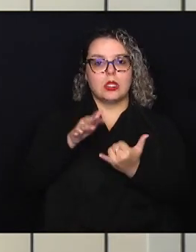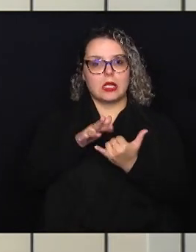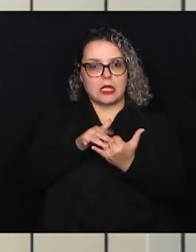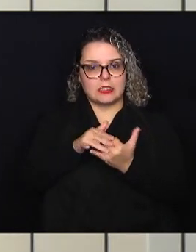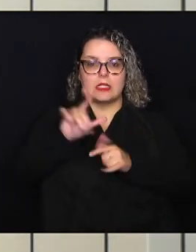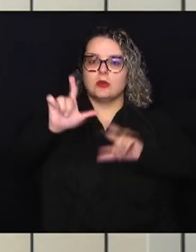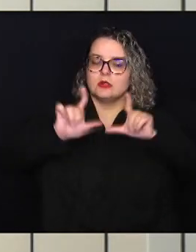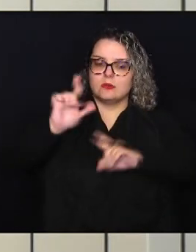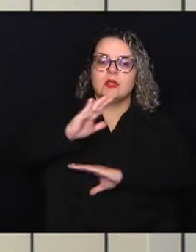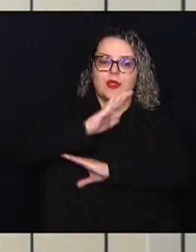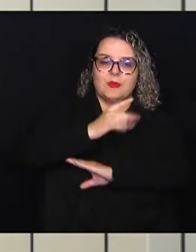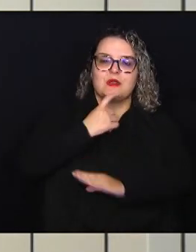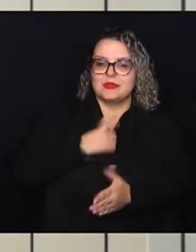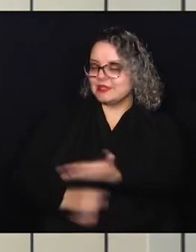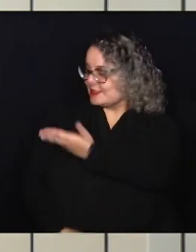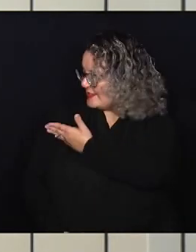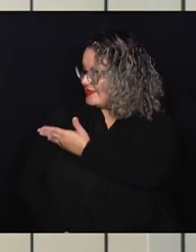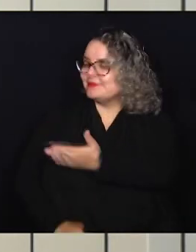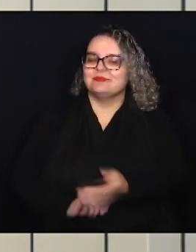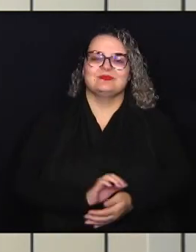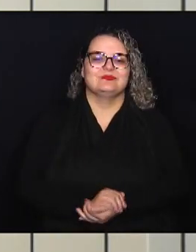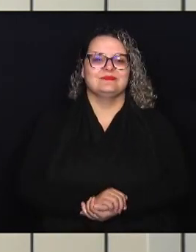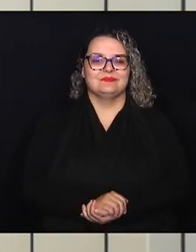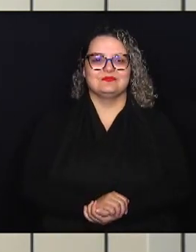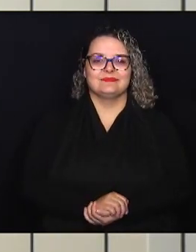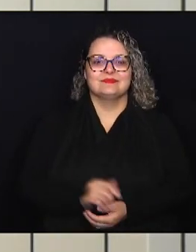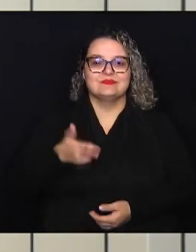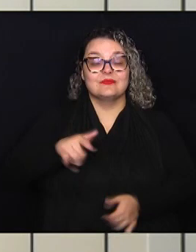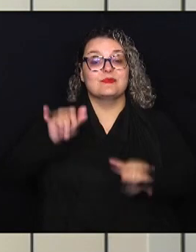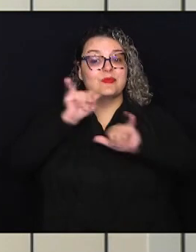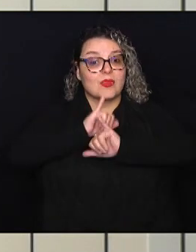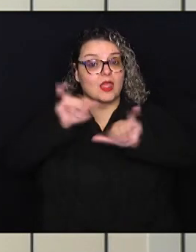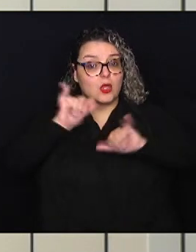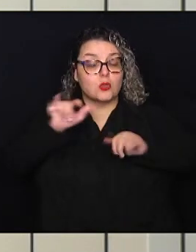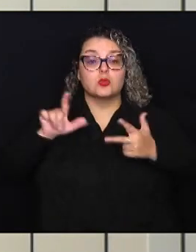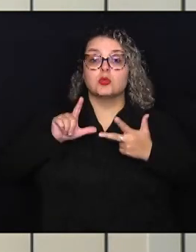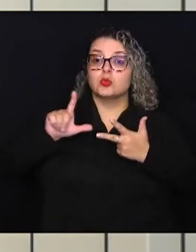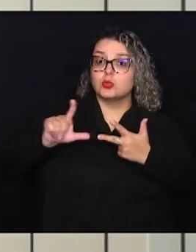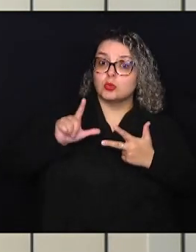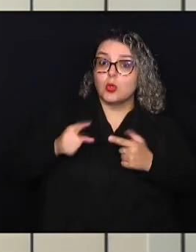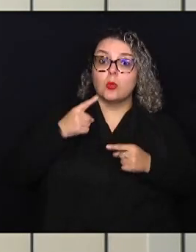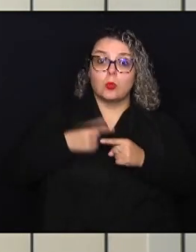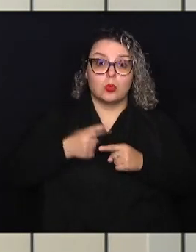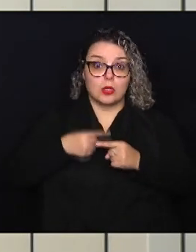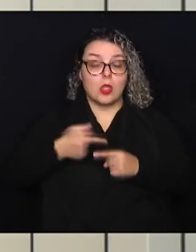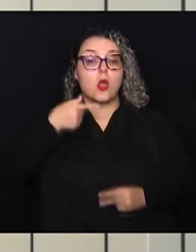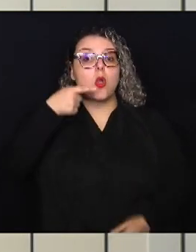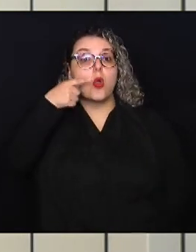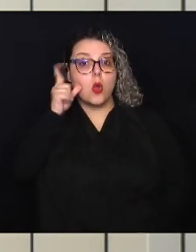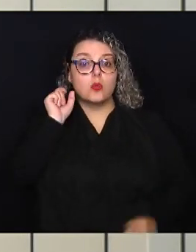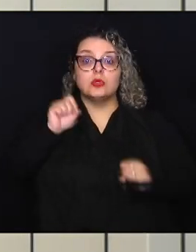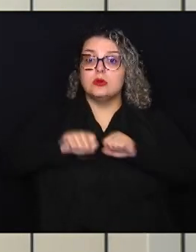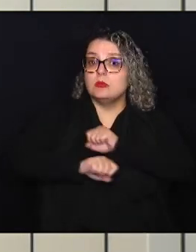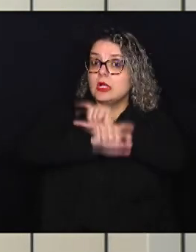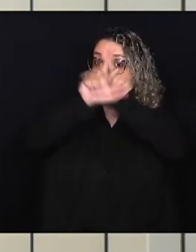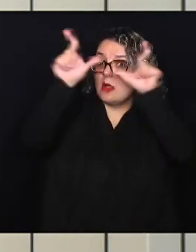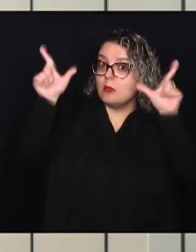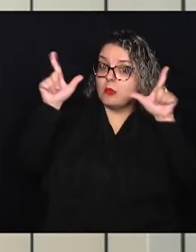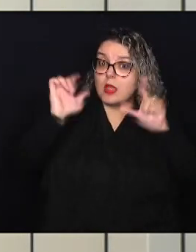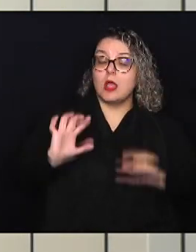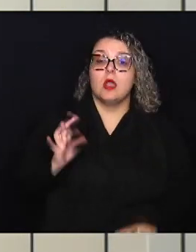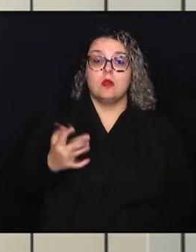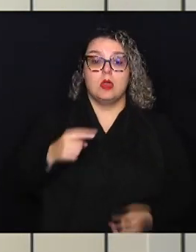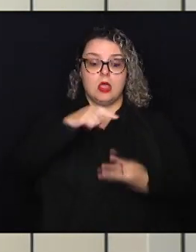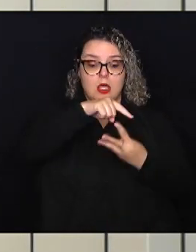tvcâmaracampinas. A gente segue aqui com as notícias do Legislativo, porque ontem pela manhã aconteceram